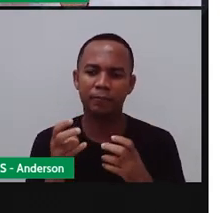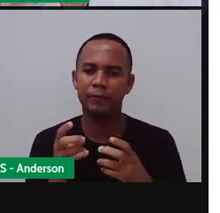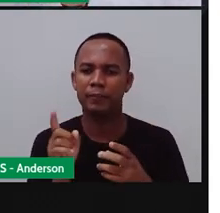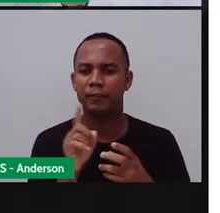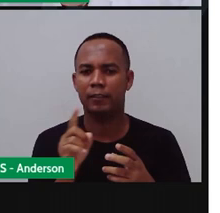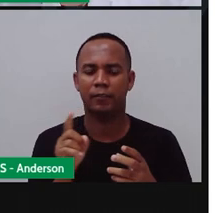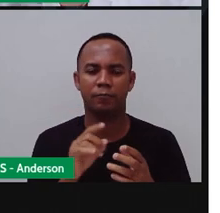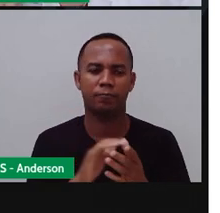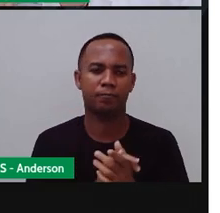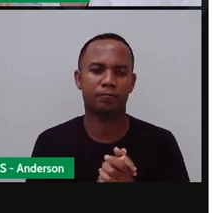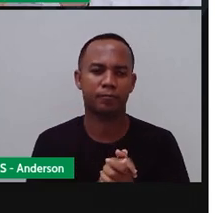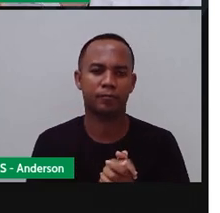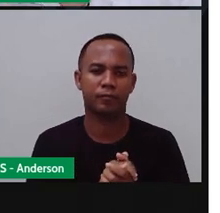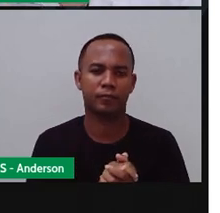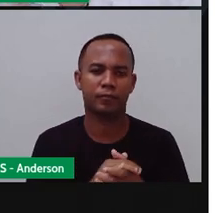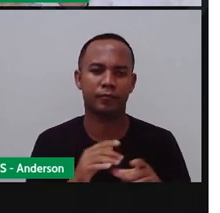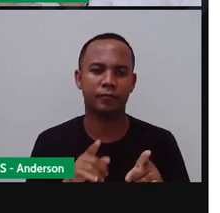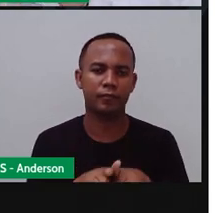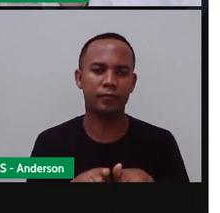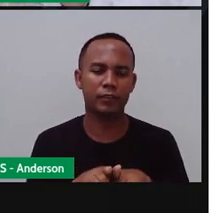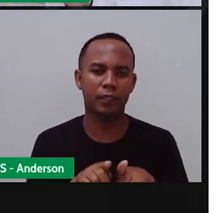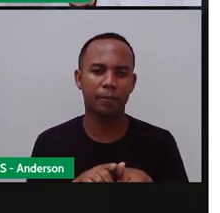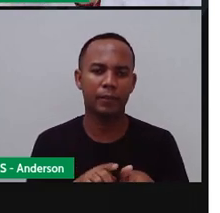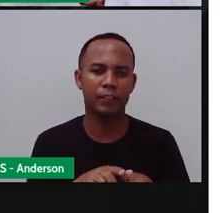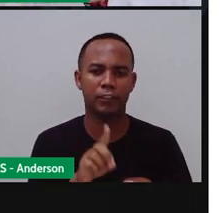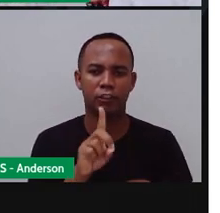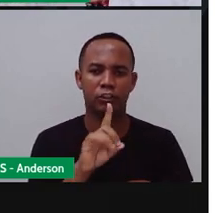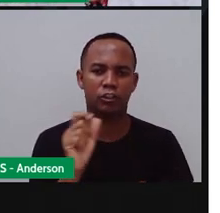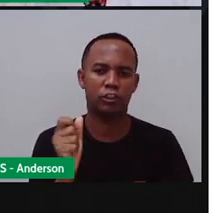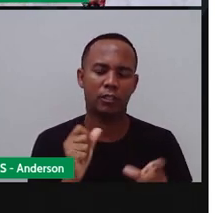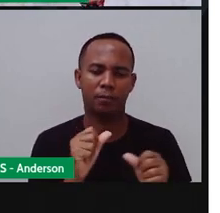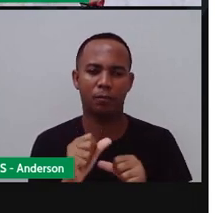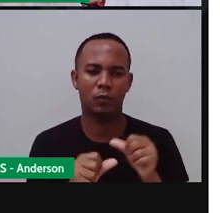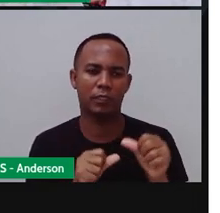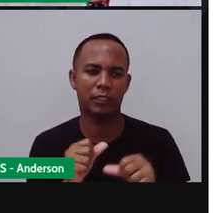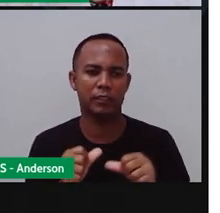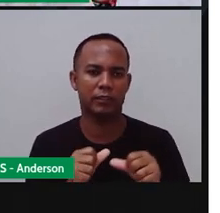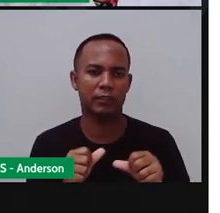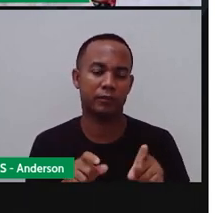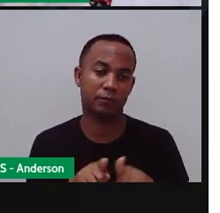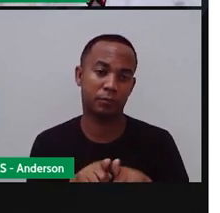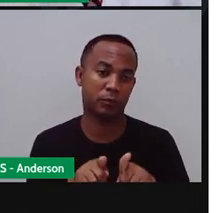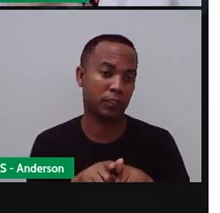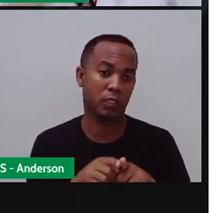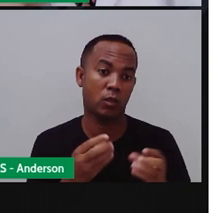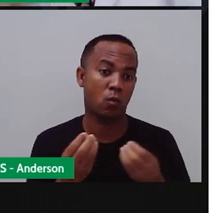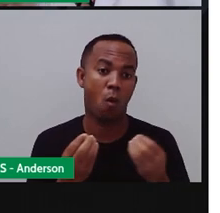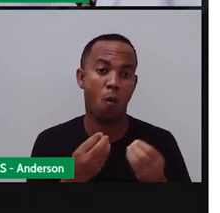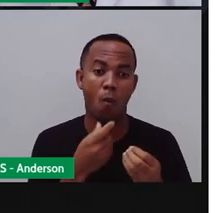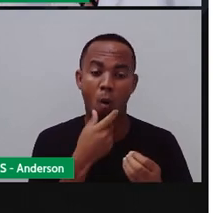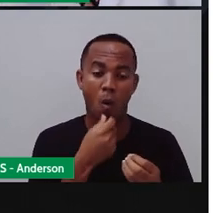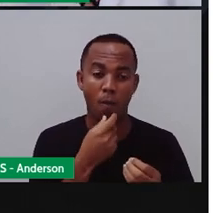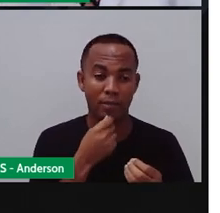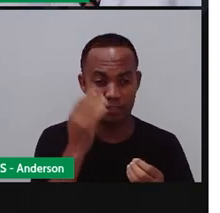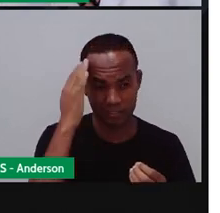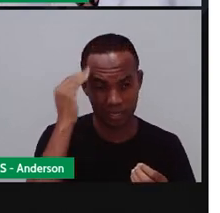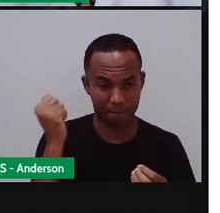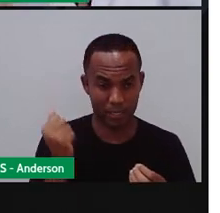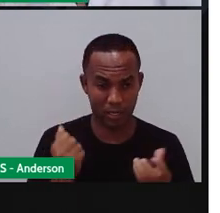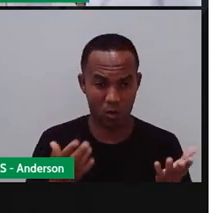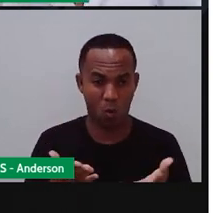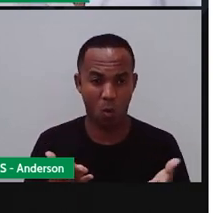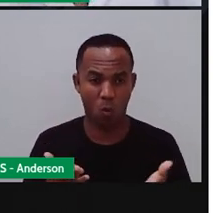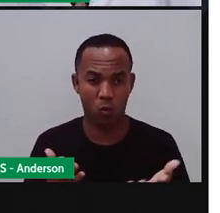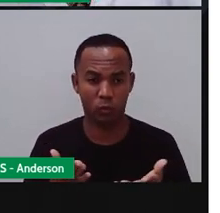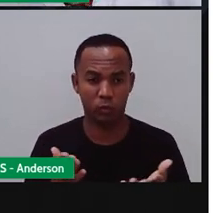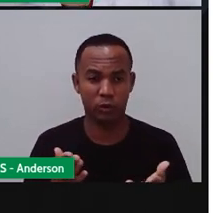isso, né? Que foram convencionadas as datas para cada mudança. Porque o homem não tem como saber. Eu tô sentindo, Anderson, que hoje